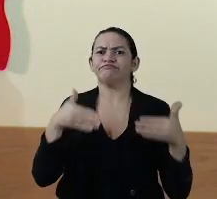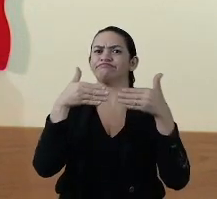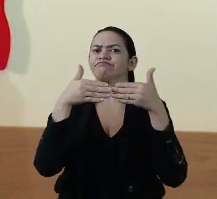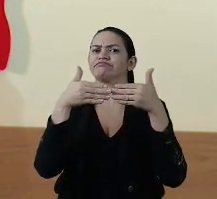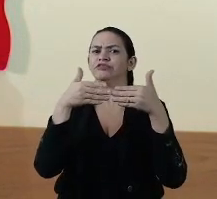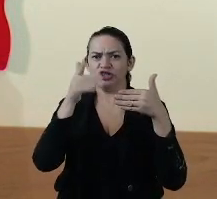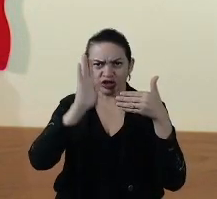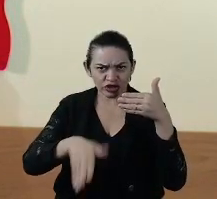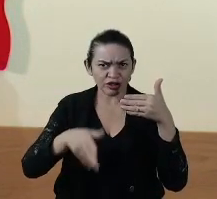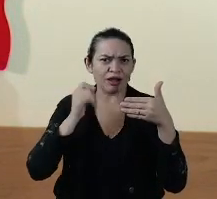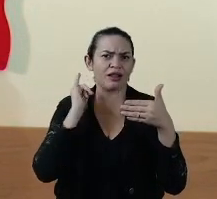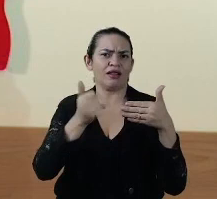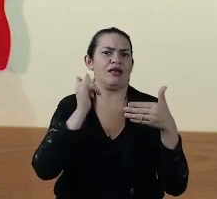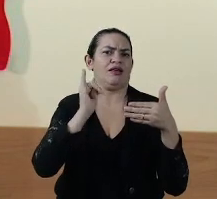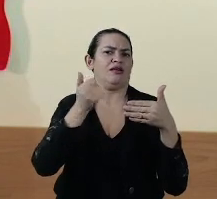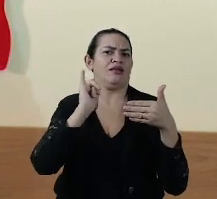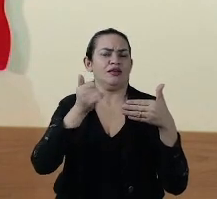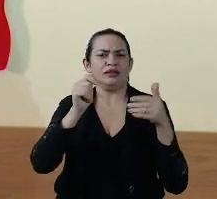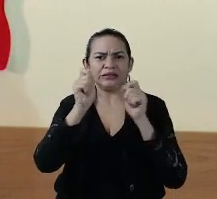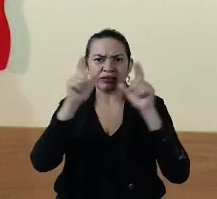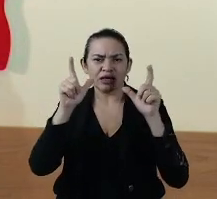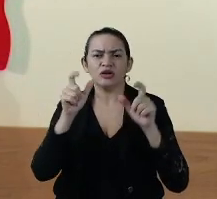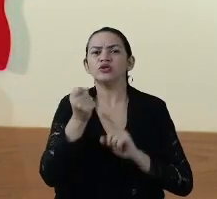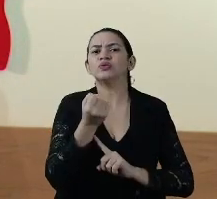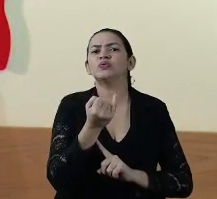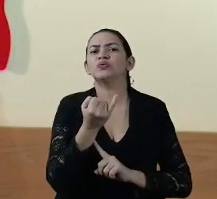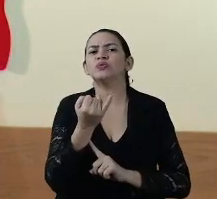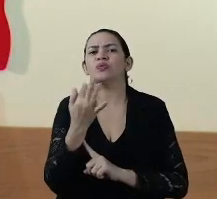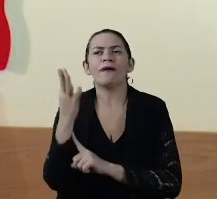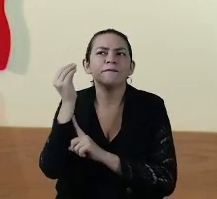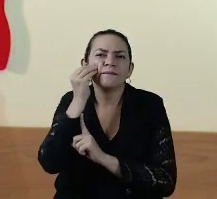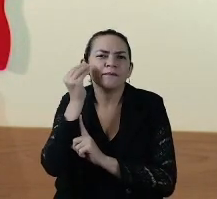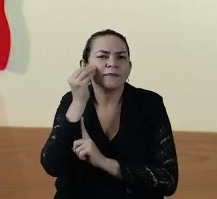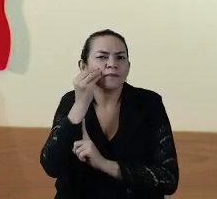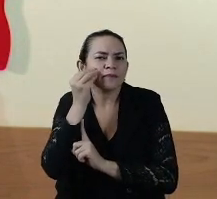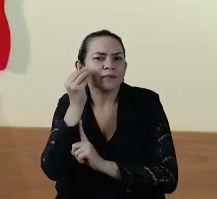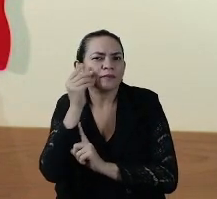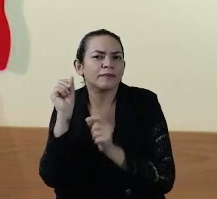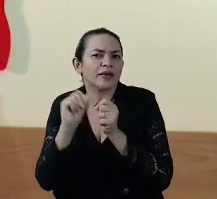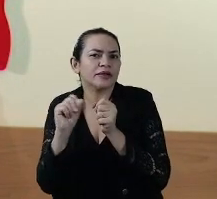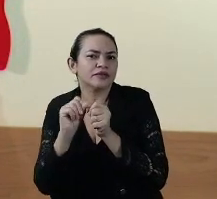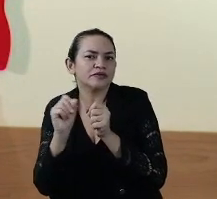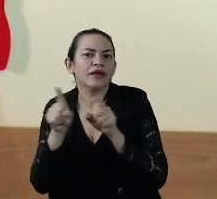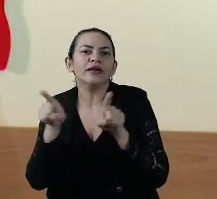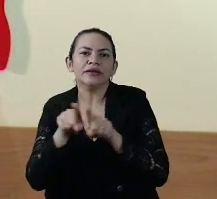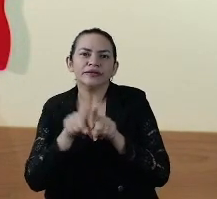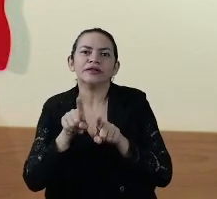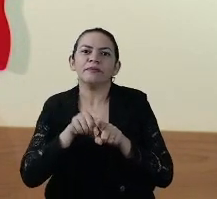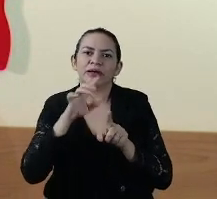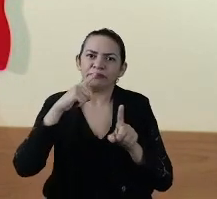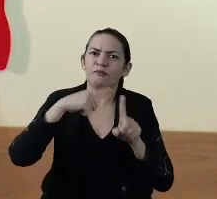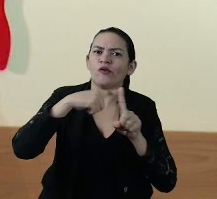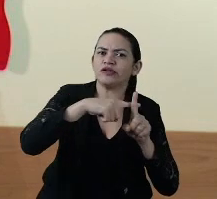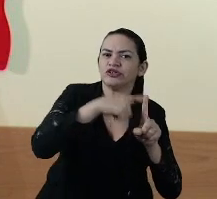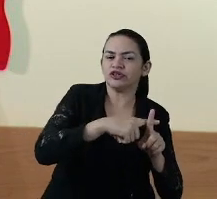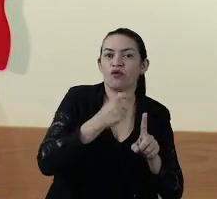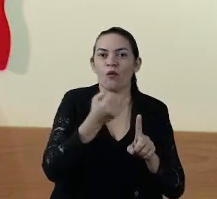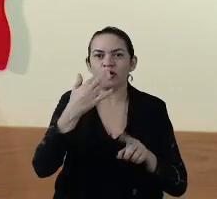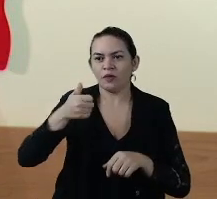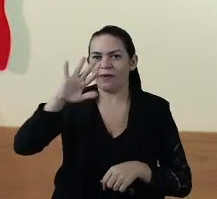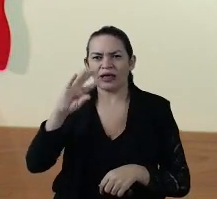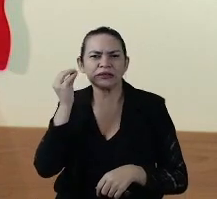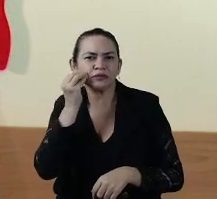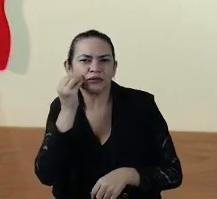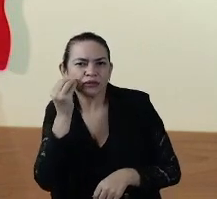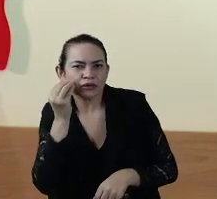como nós já alertamos várias vezes, entre a quantidade de testes realizados e os casos confirmados. Quanto mais